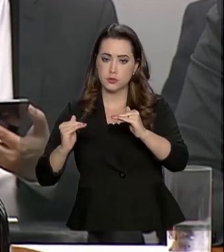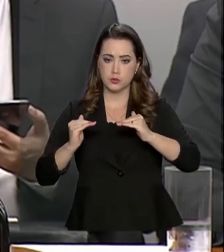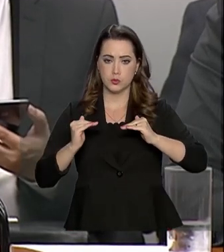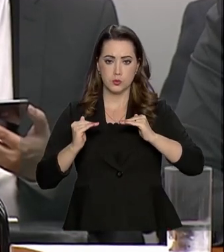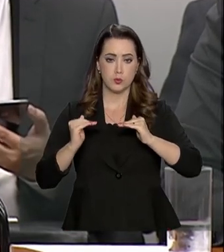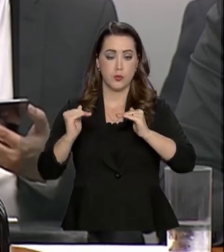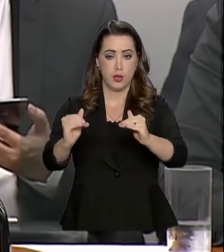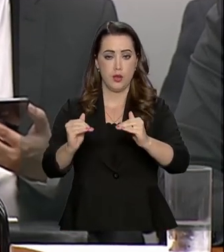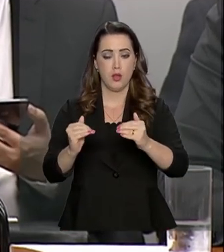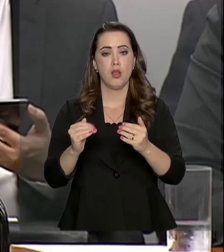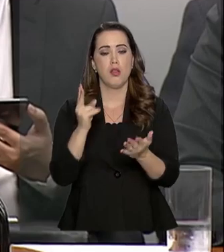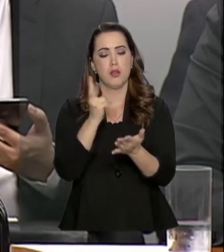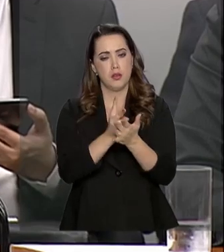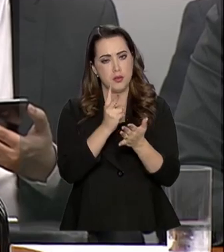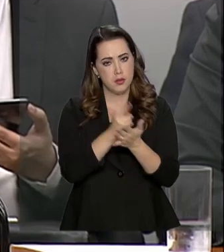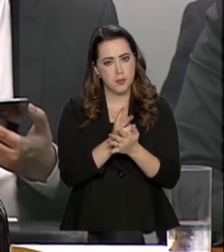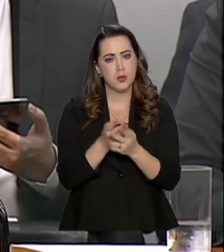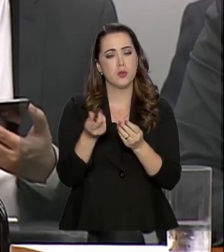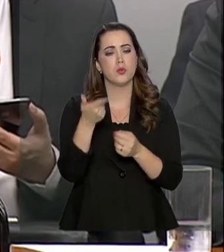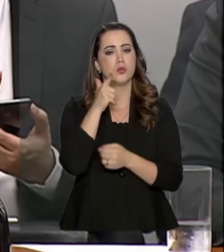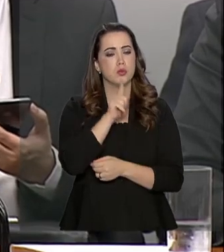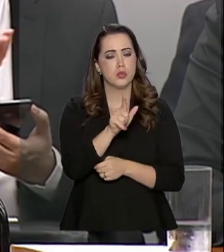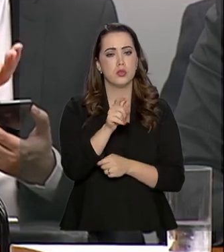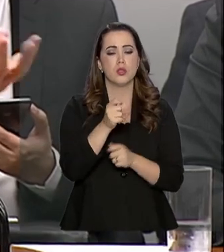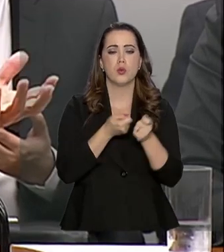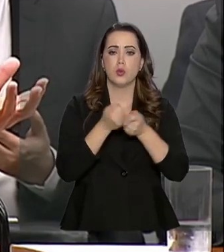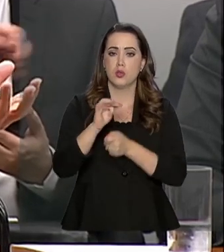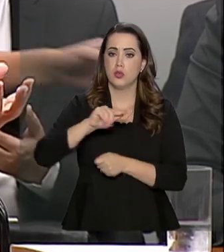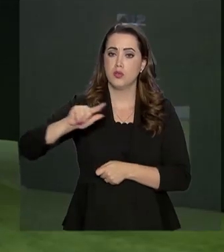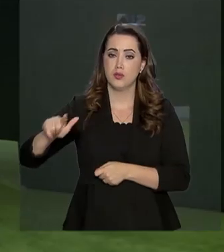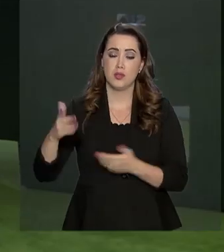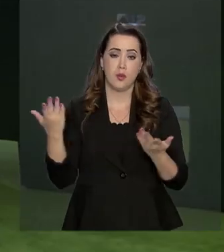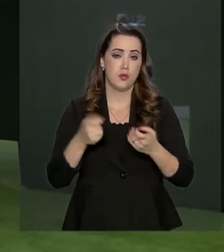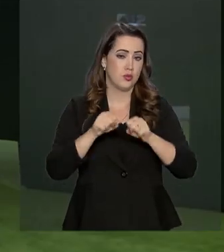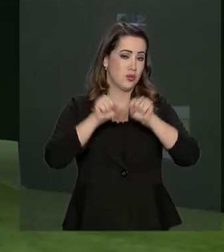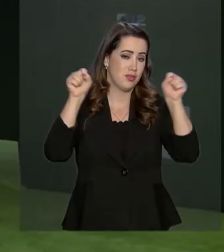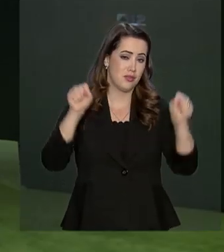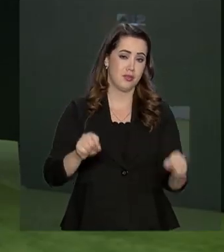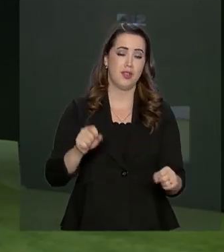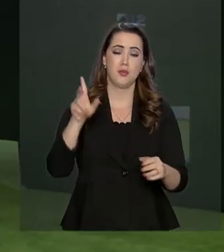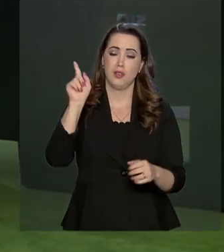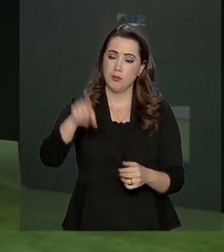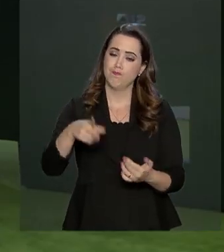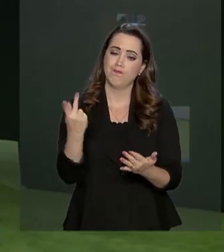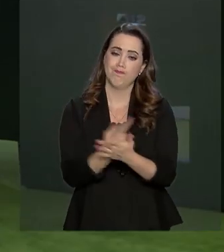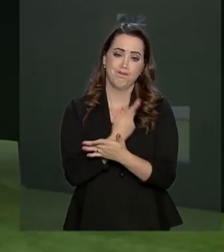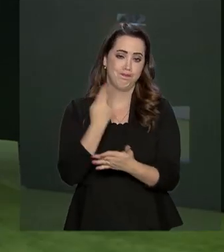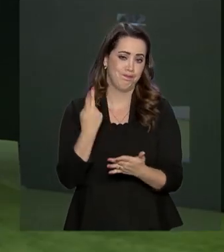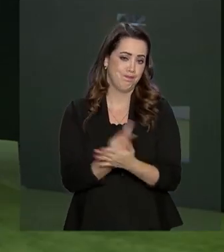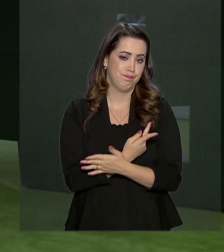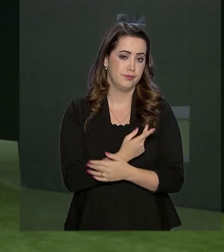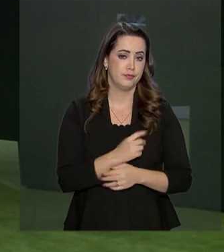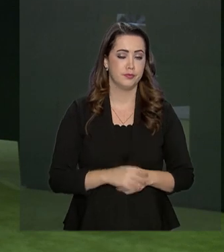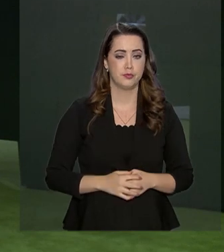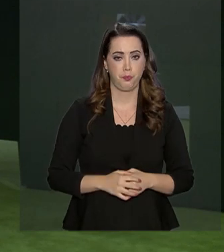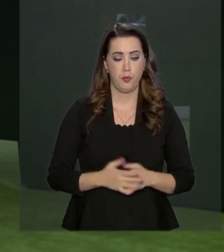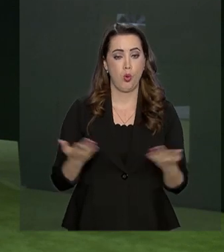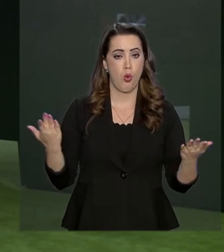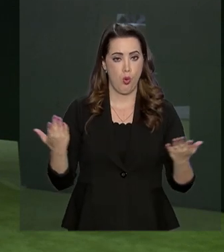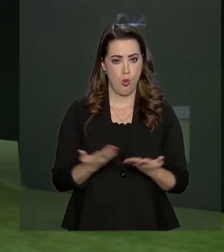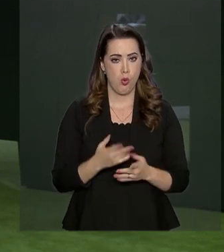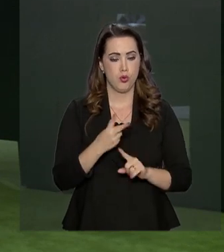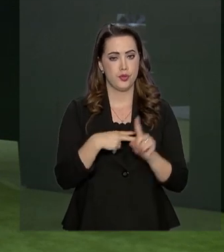a sustentabilidade fiscal de um regime que está condenado. Bom, Paulo Guedes também afirmou que a atual